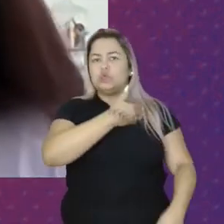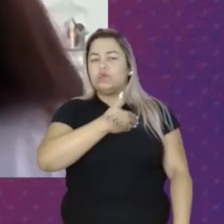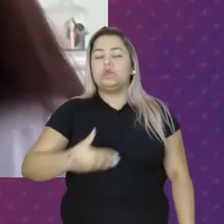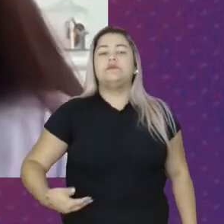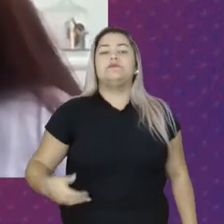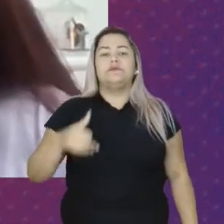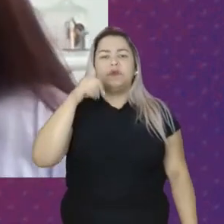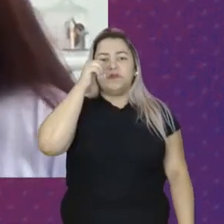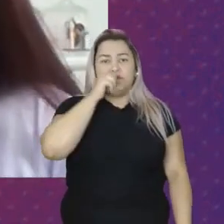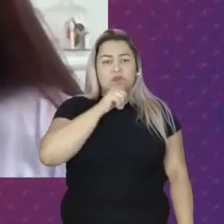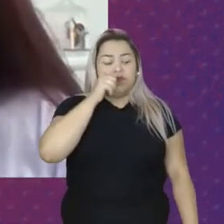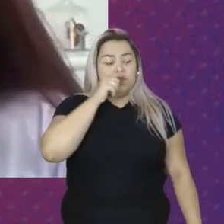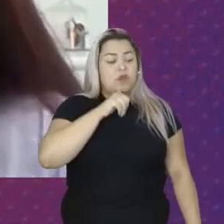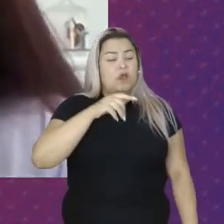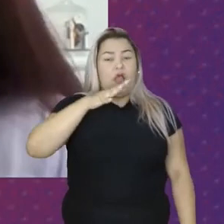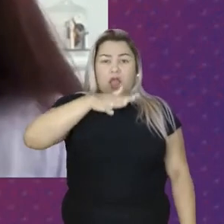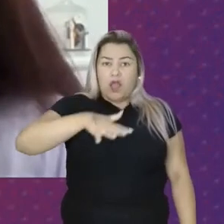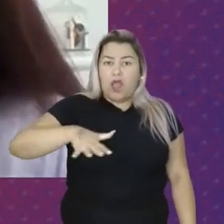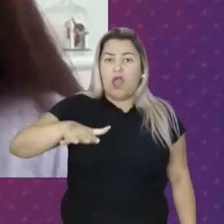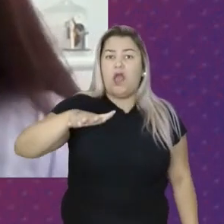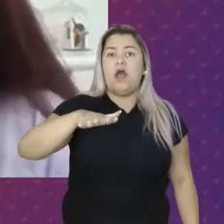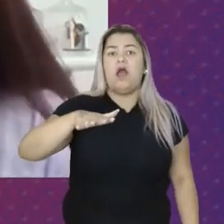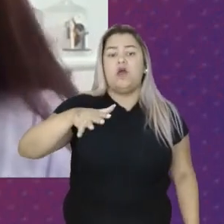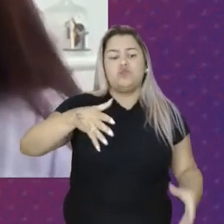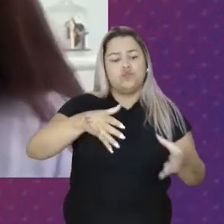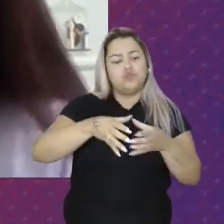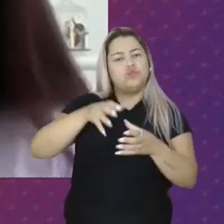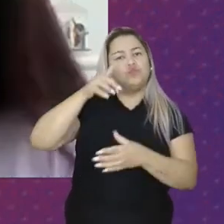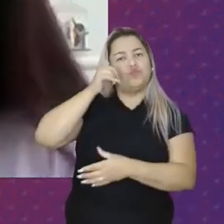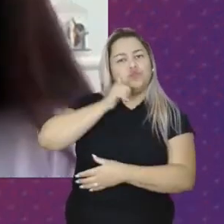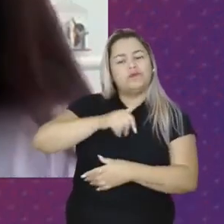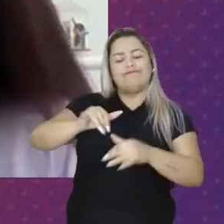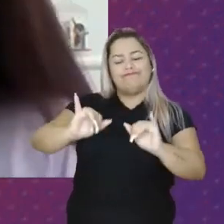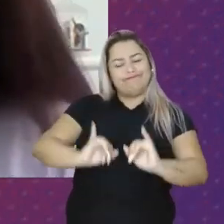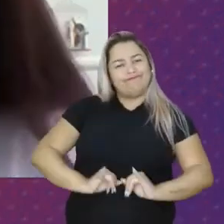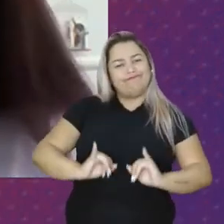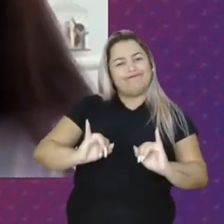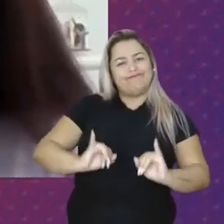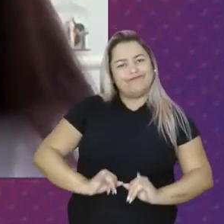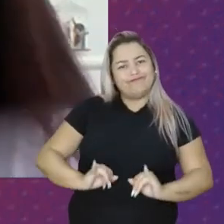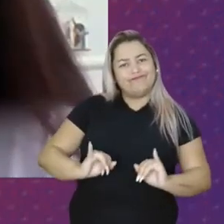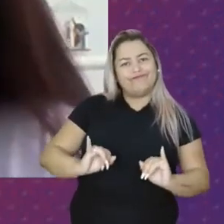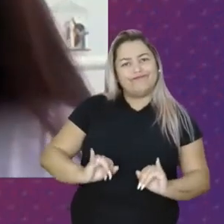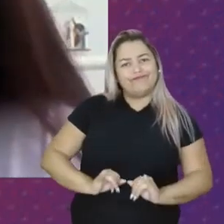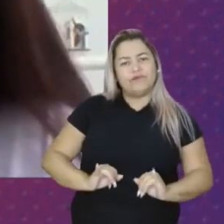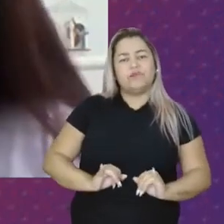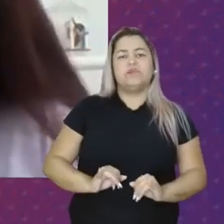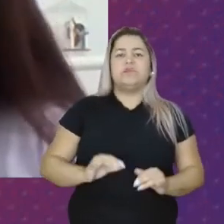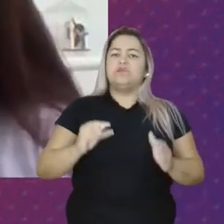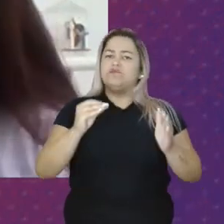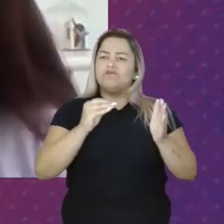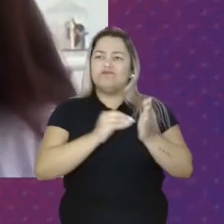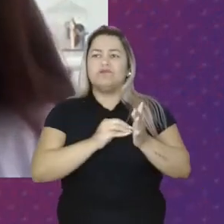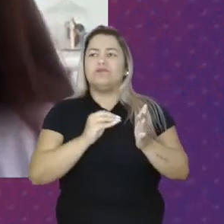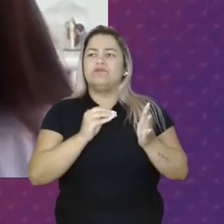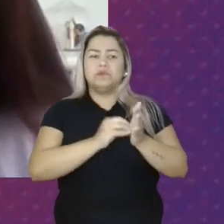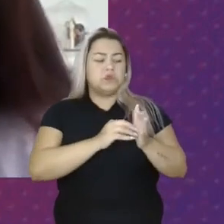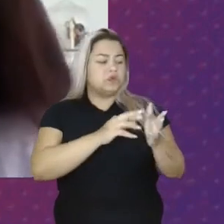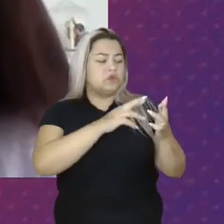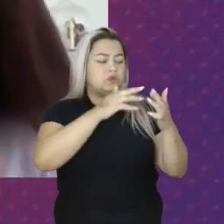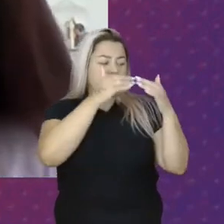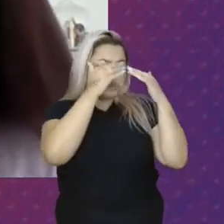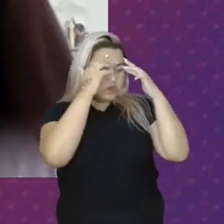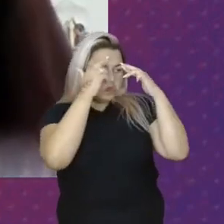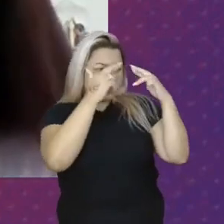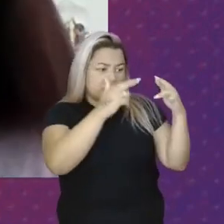as mulheres Nós mulheres A gente Sofreu muito As mazelas Desse desgoverno No sentido Justamente